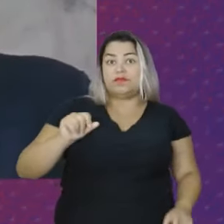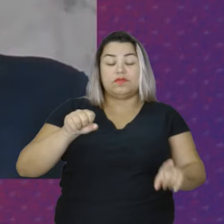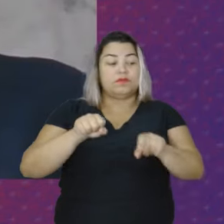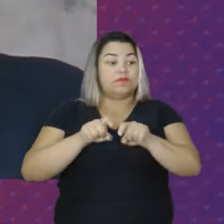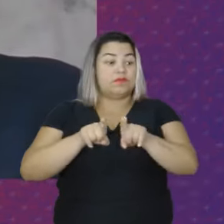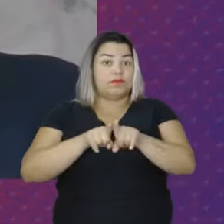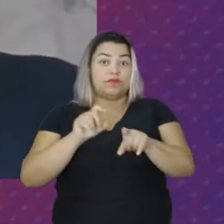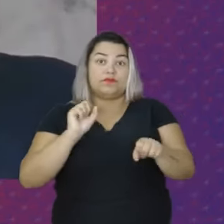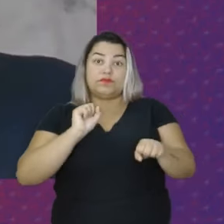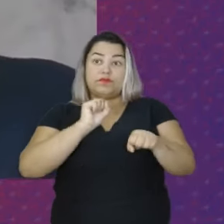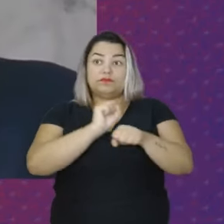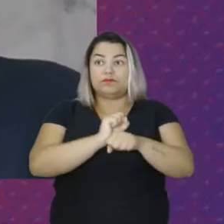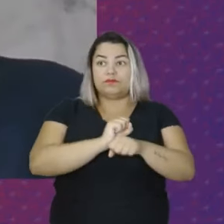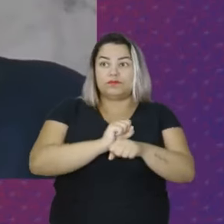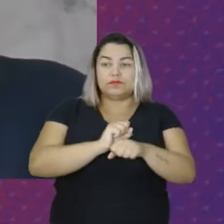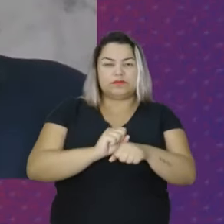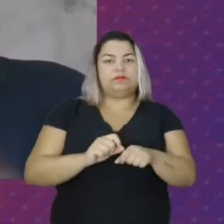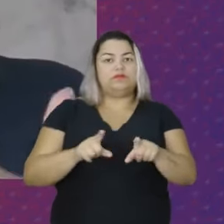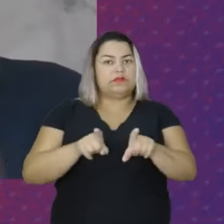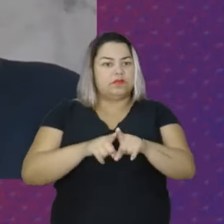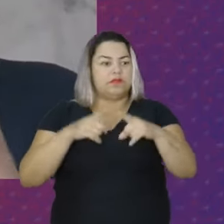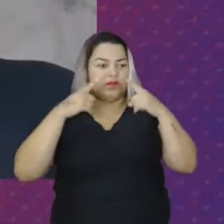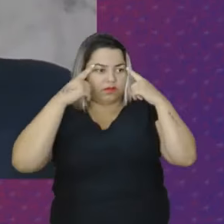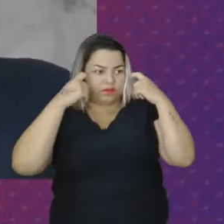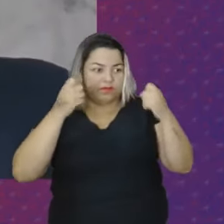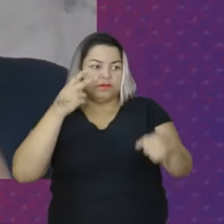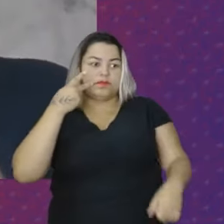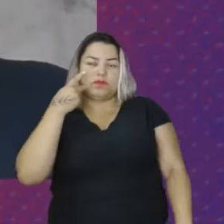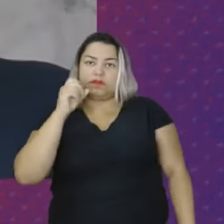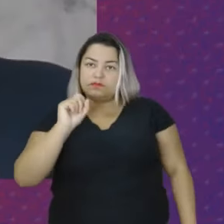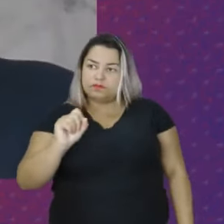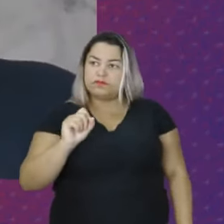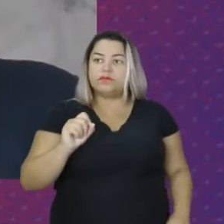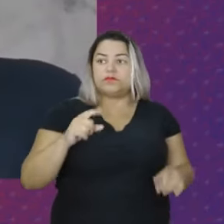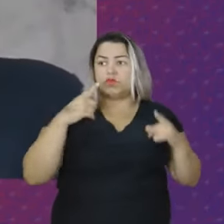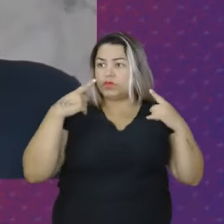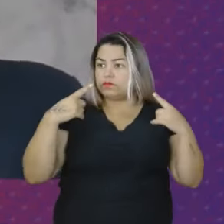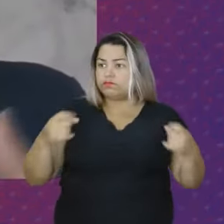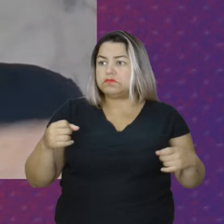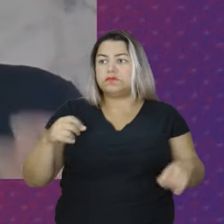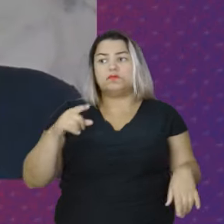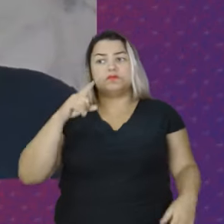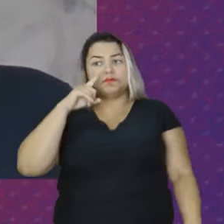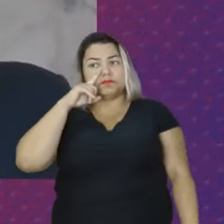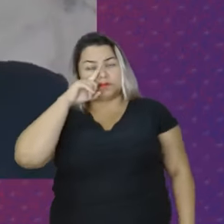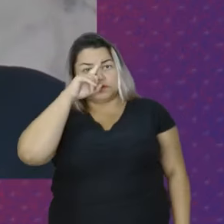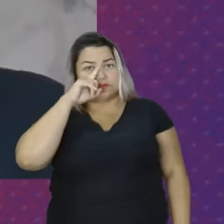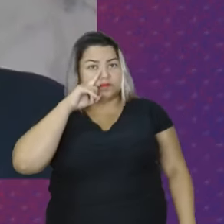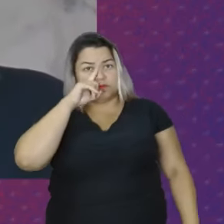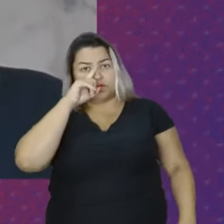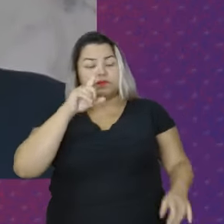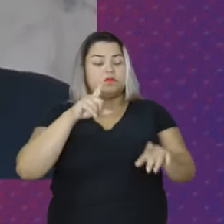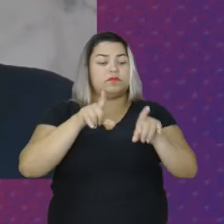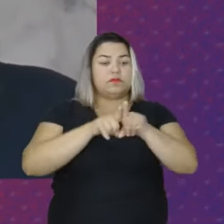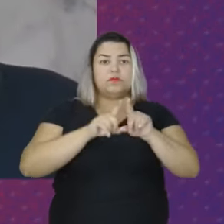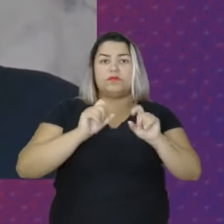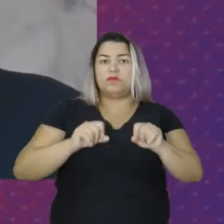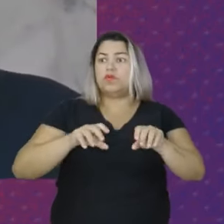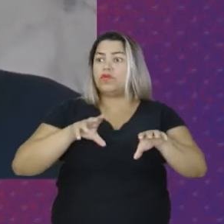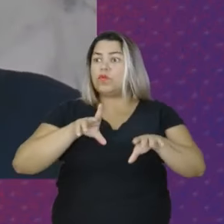a situação de violência Para que essa situação de violência não se agrave e ela não seja